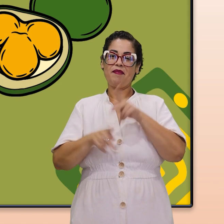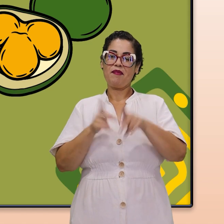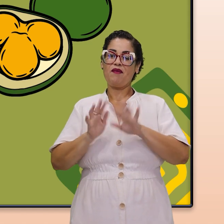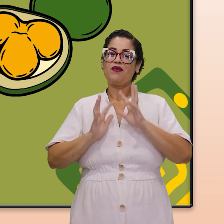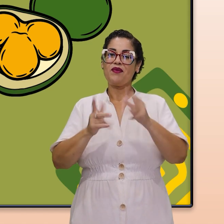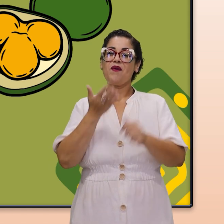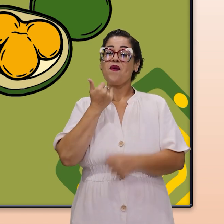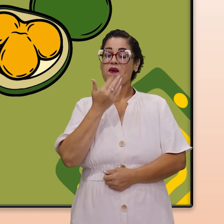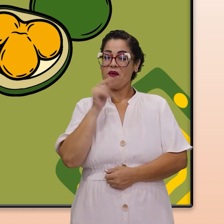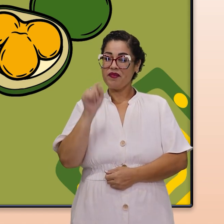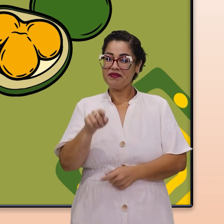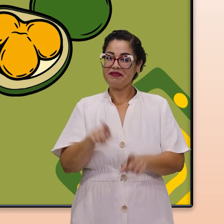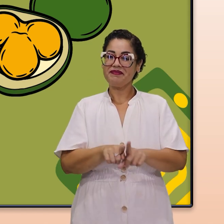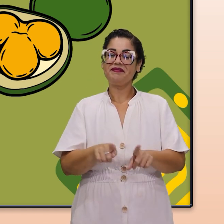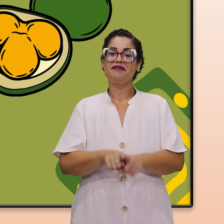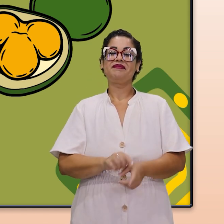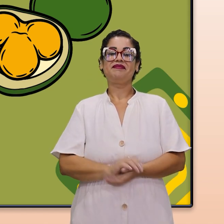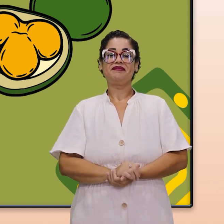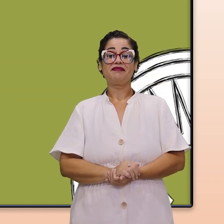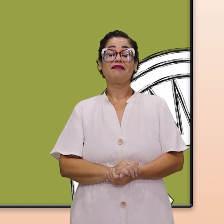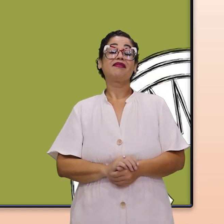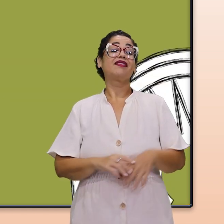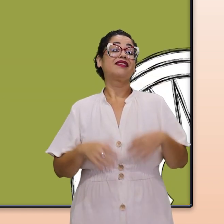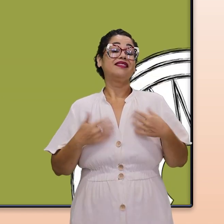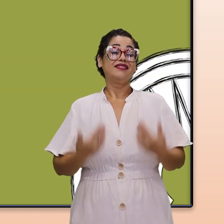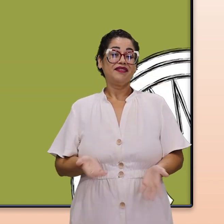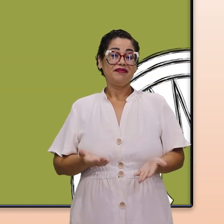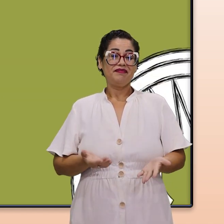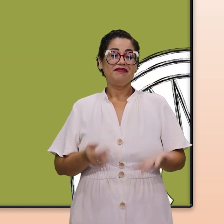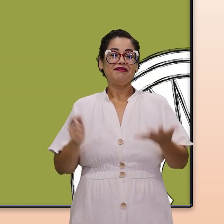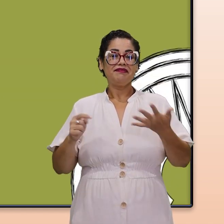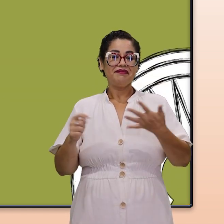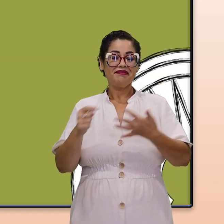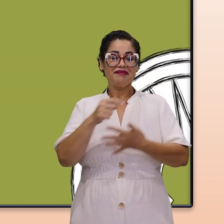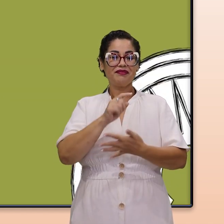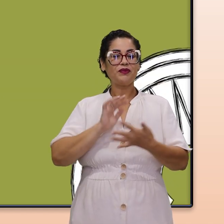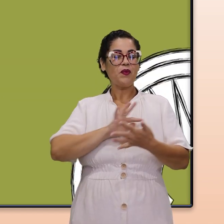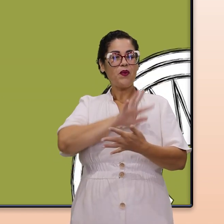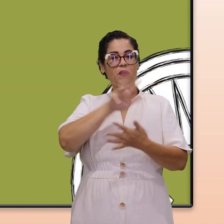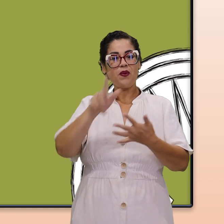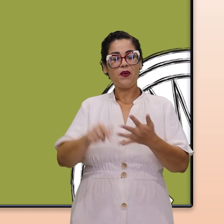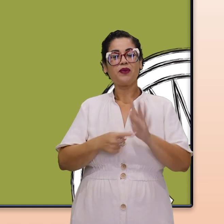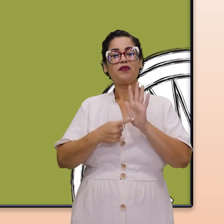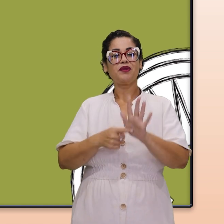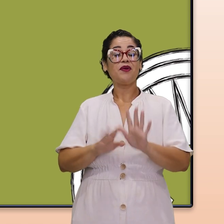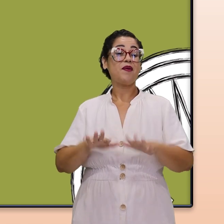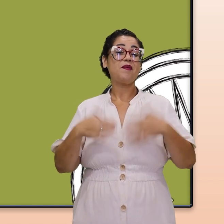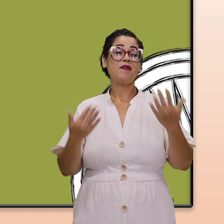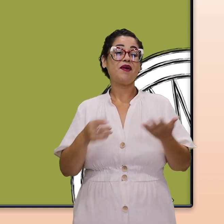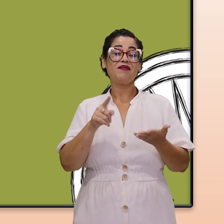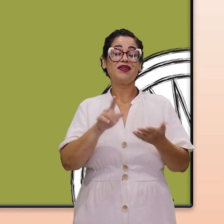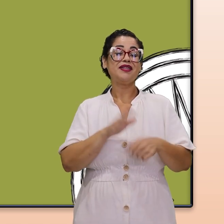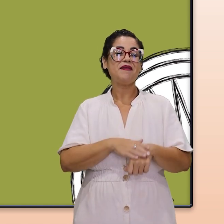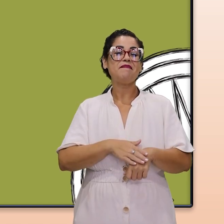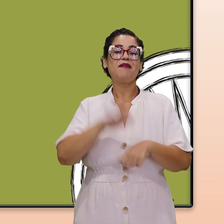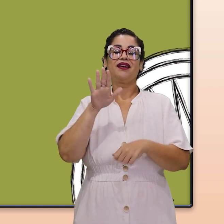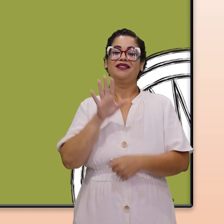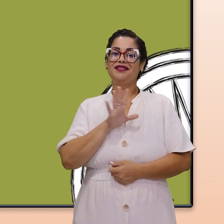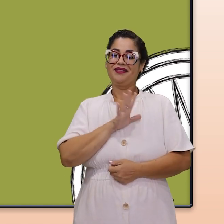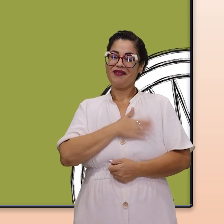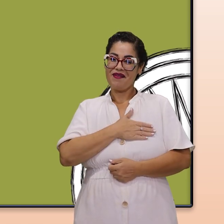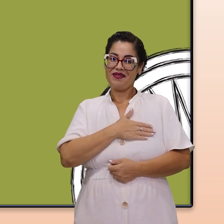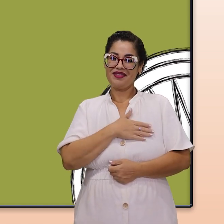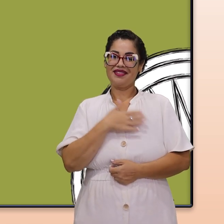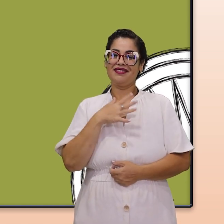consumido pela população indígena. Mas e aí? Desses alimentos todos, qual é o que você